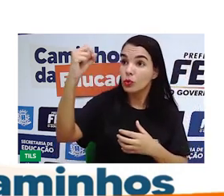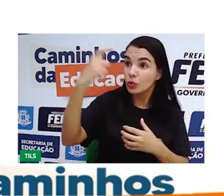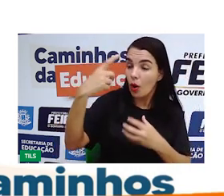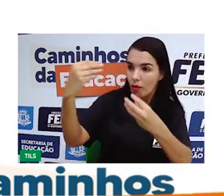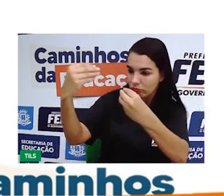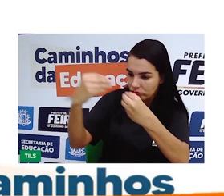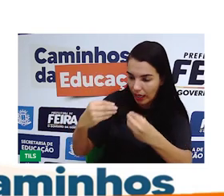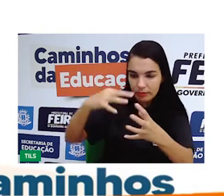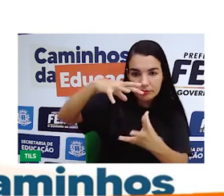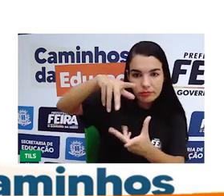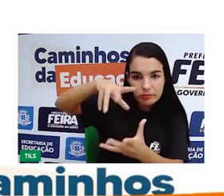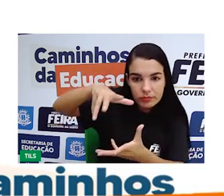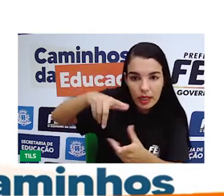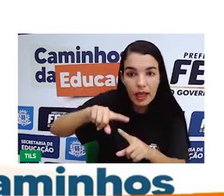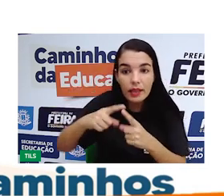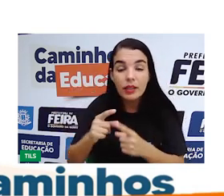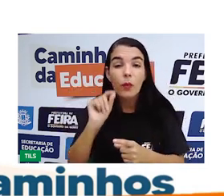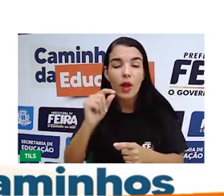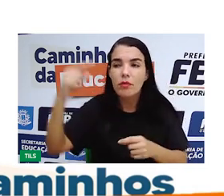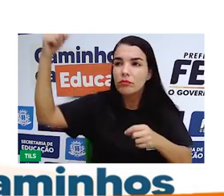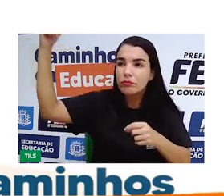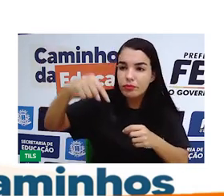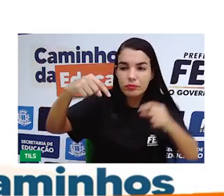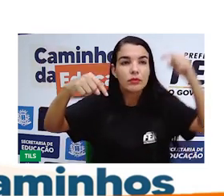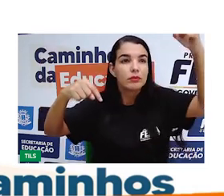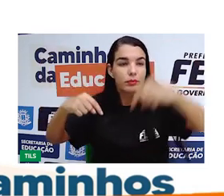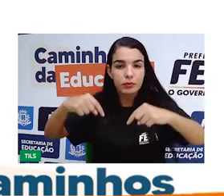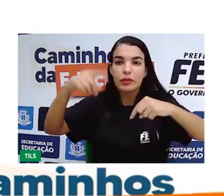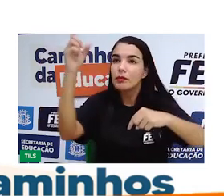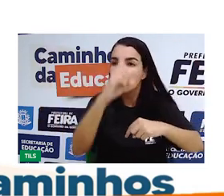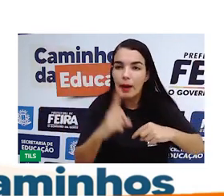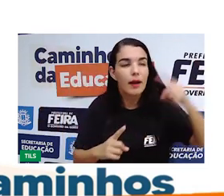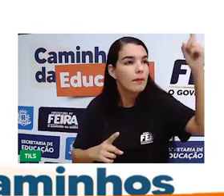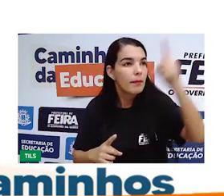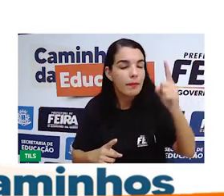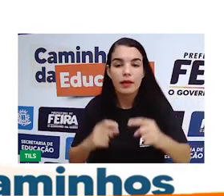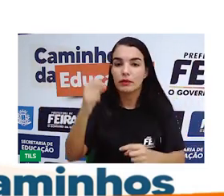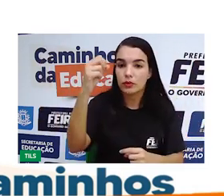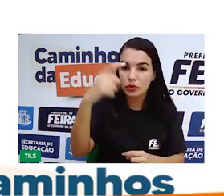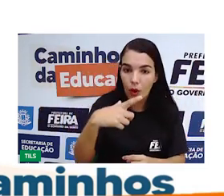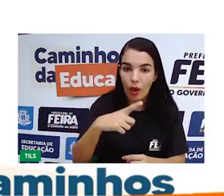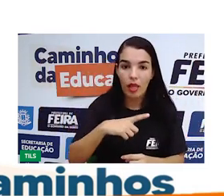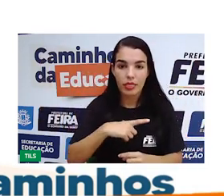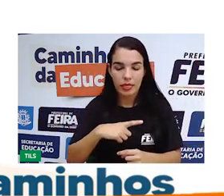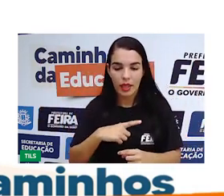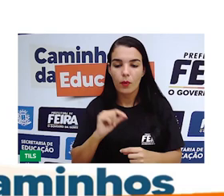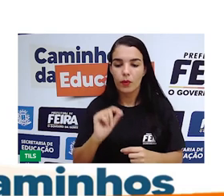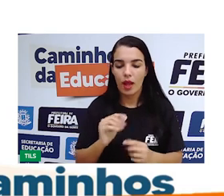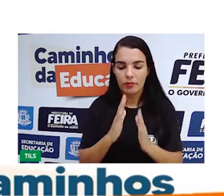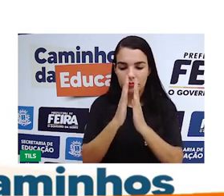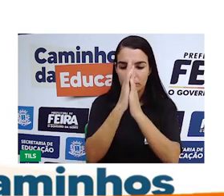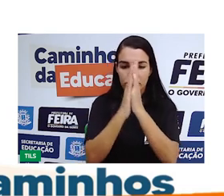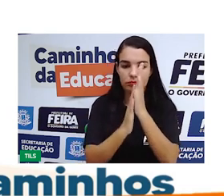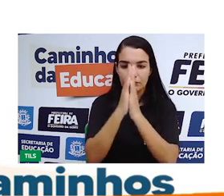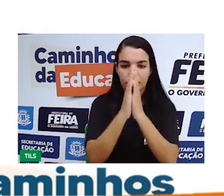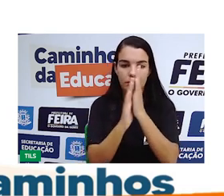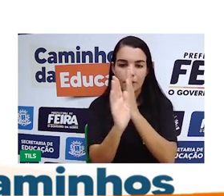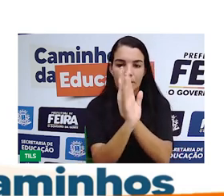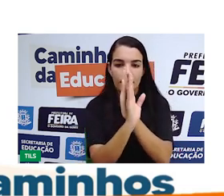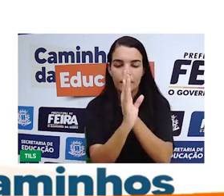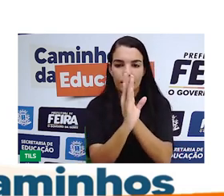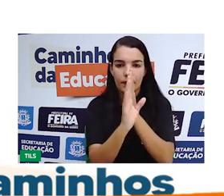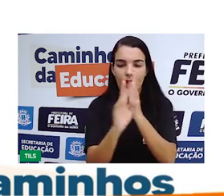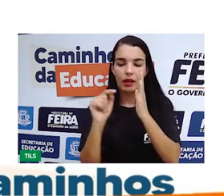intensidade e concentração dos raios faz com que o povo o inverno, a primavera, o verão e o outubro. As